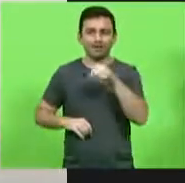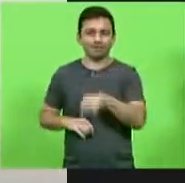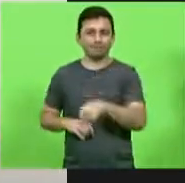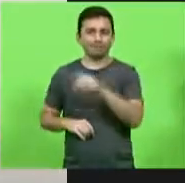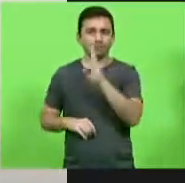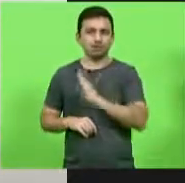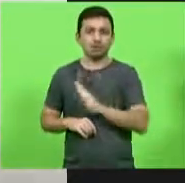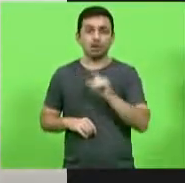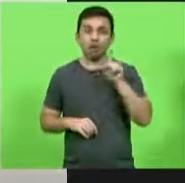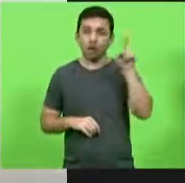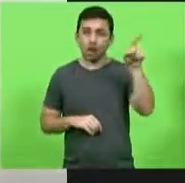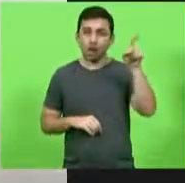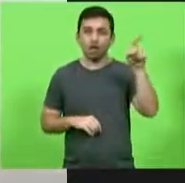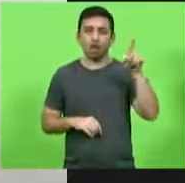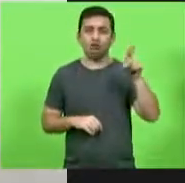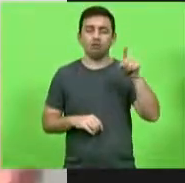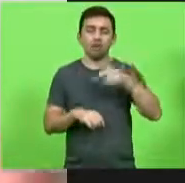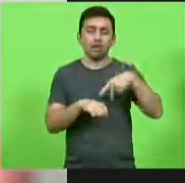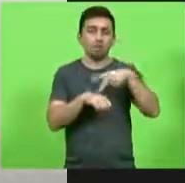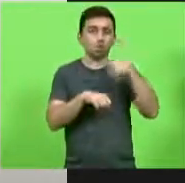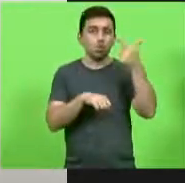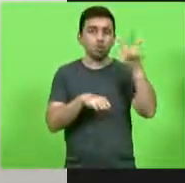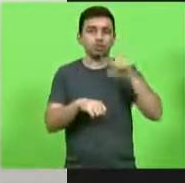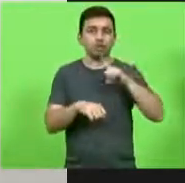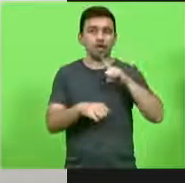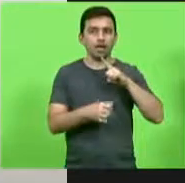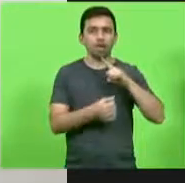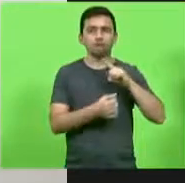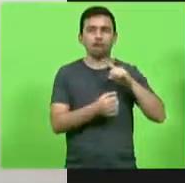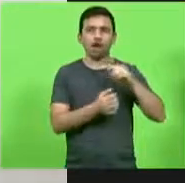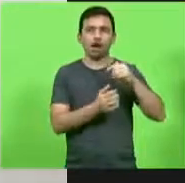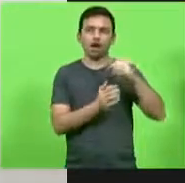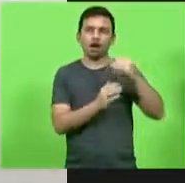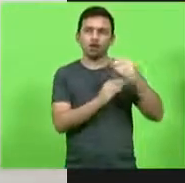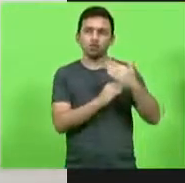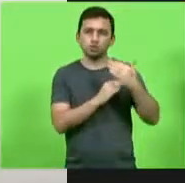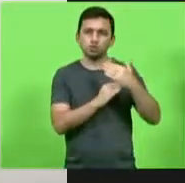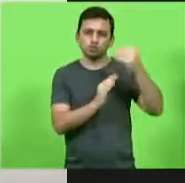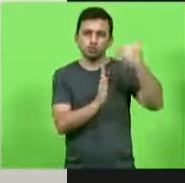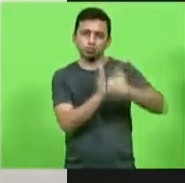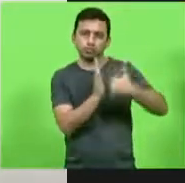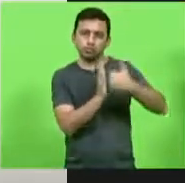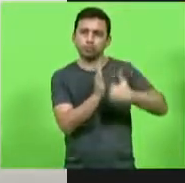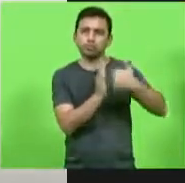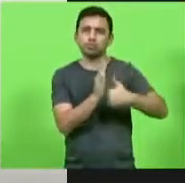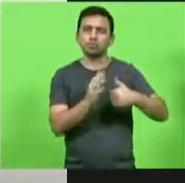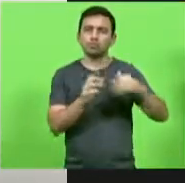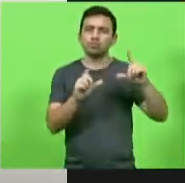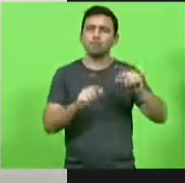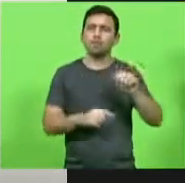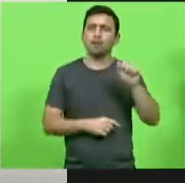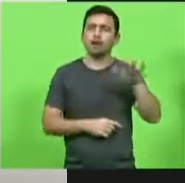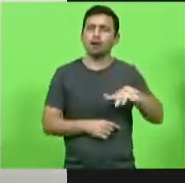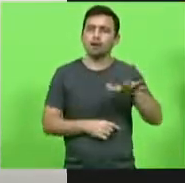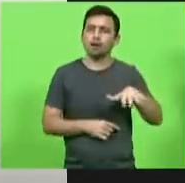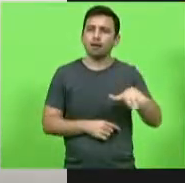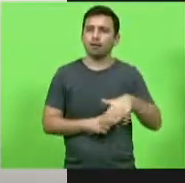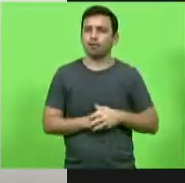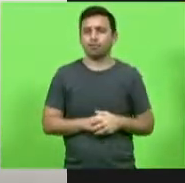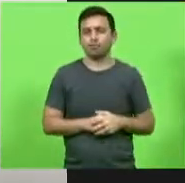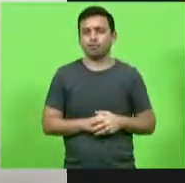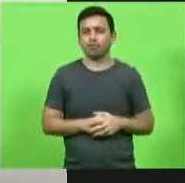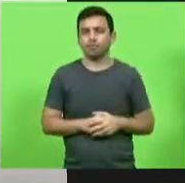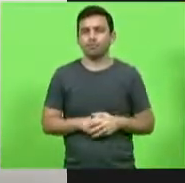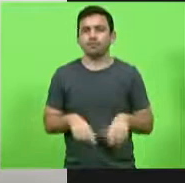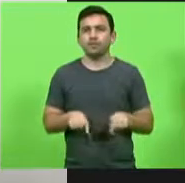recebem subsídios e produzem o leite por um custo muito mais barato e aqui